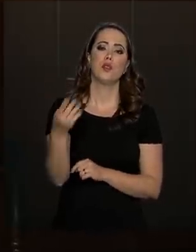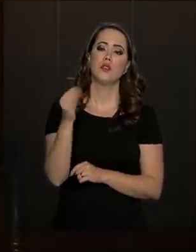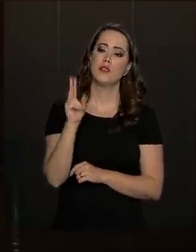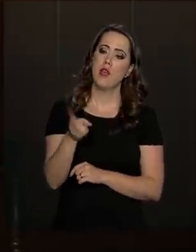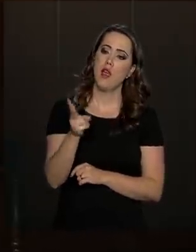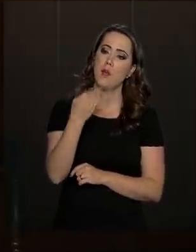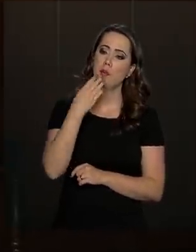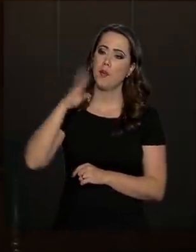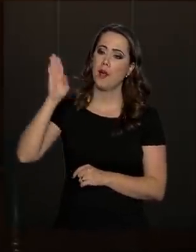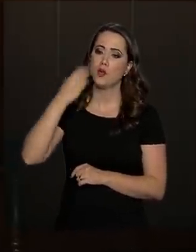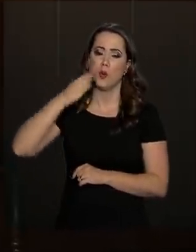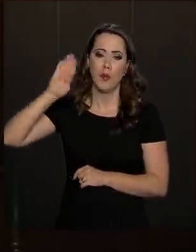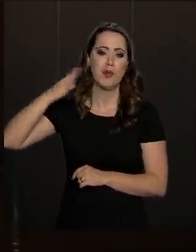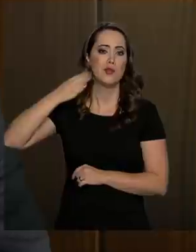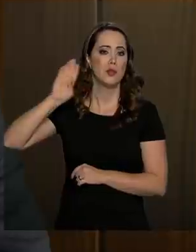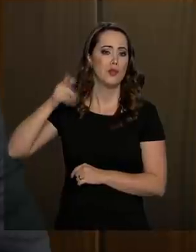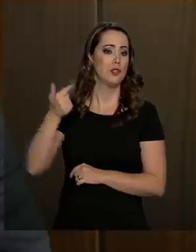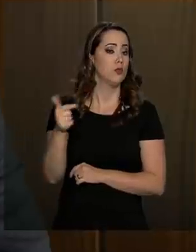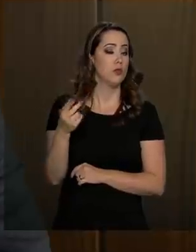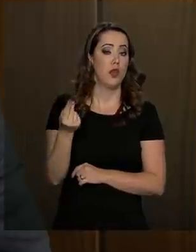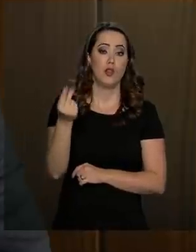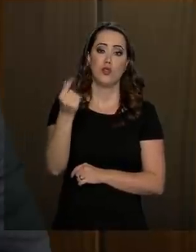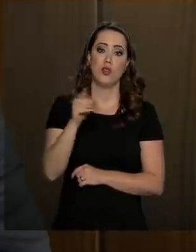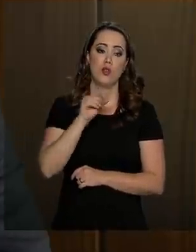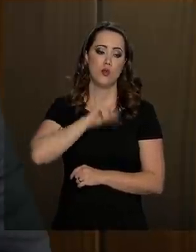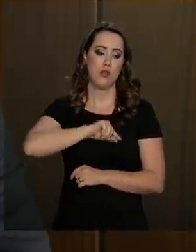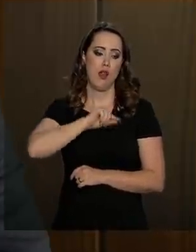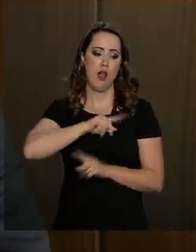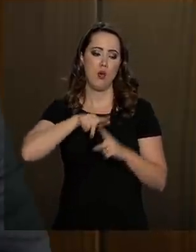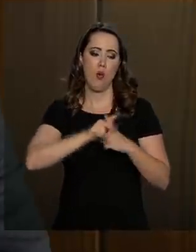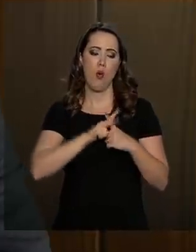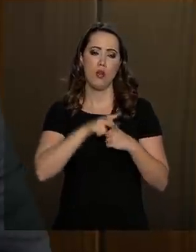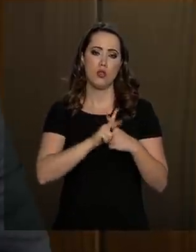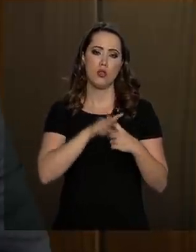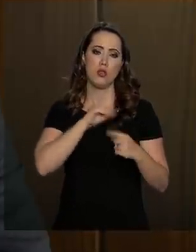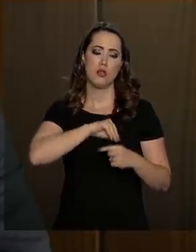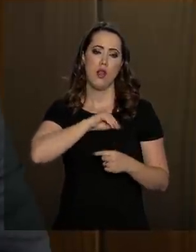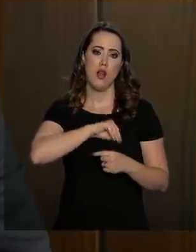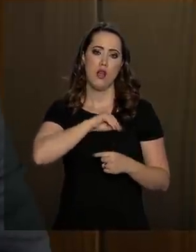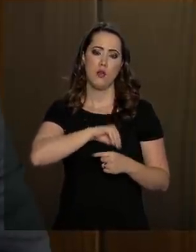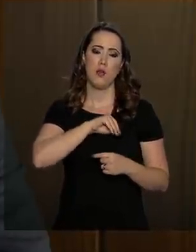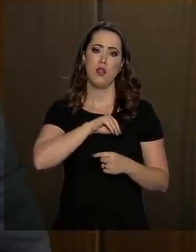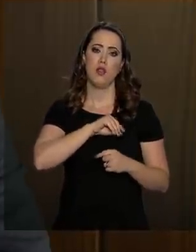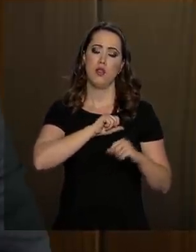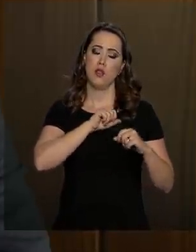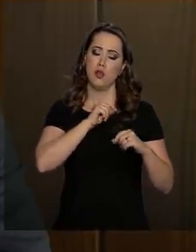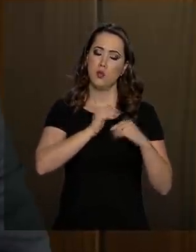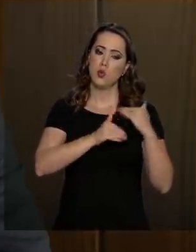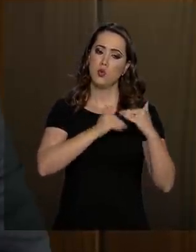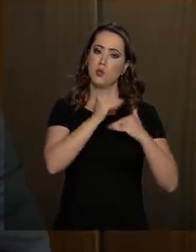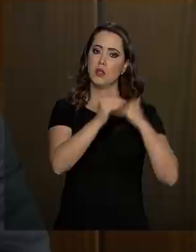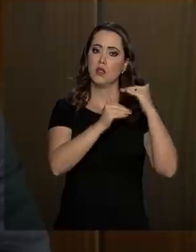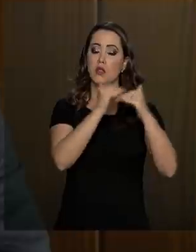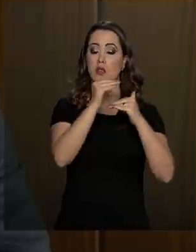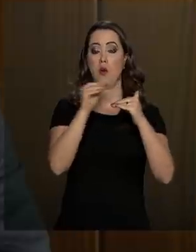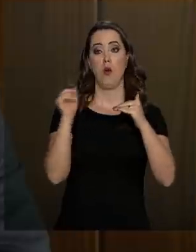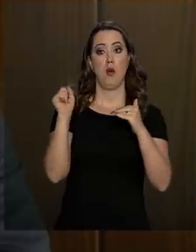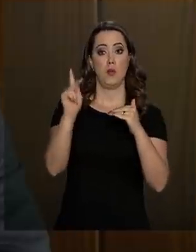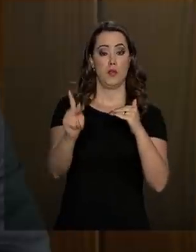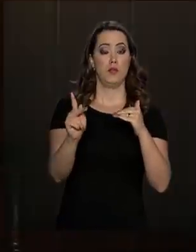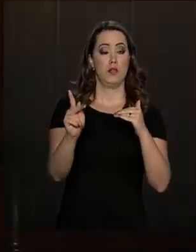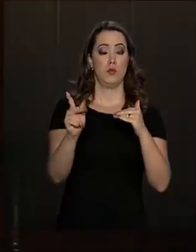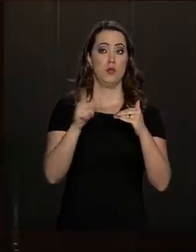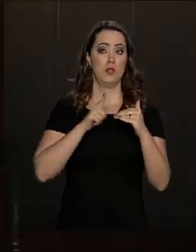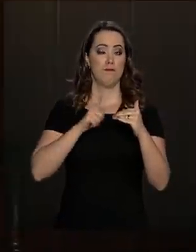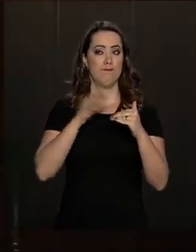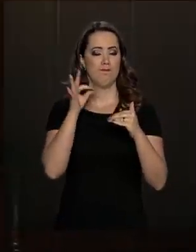leva recursos para o futuro. Então, os salários vão sendo corrigidos, o salário mínimo vai subindo, existe essa promessa de uma aposentadoria lá na frente,